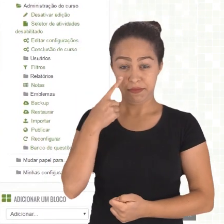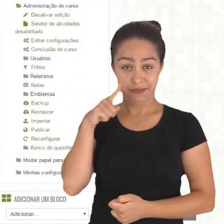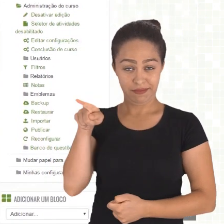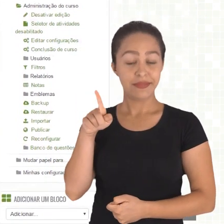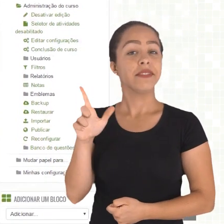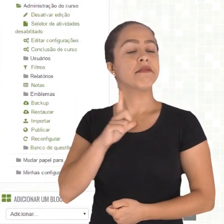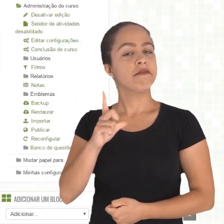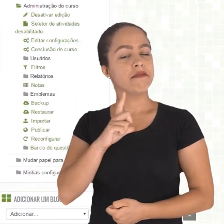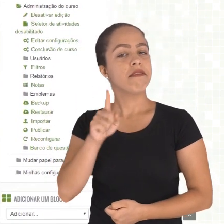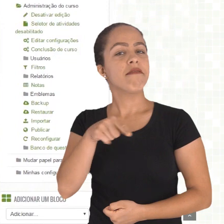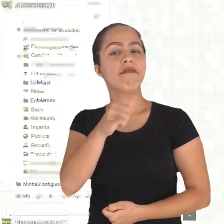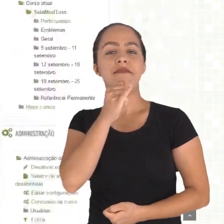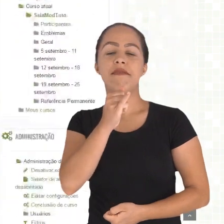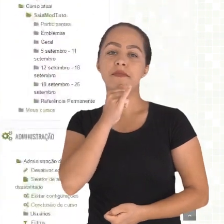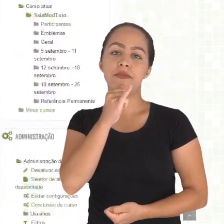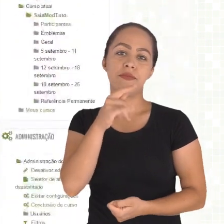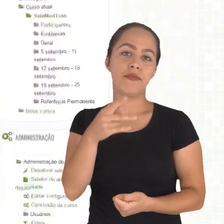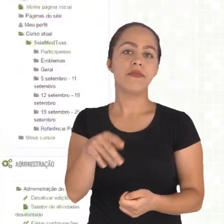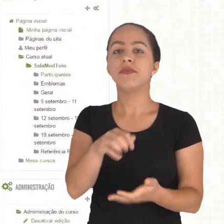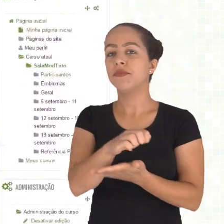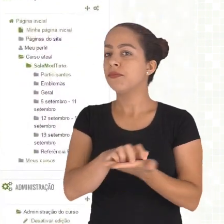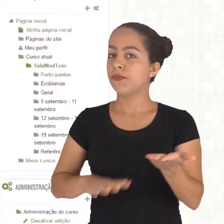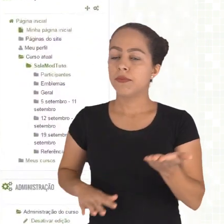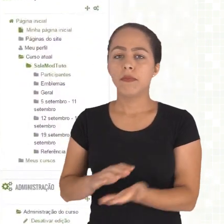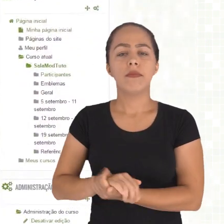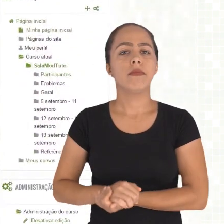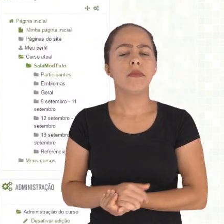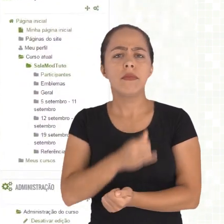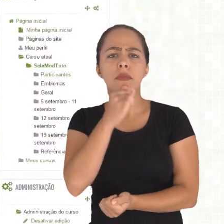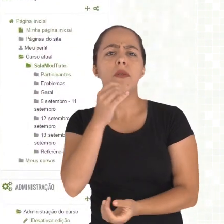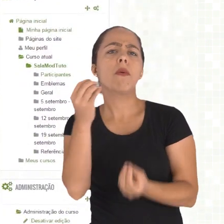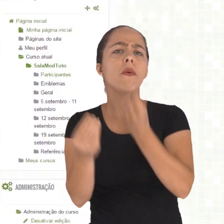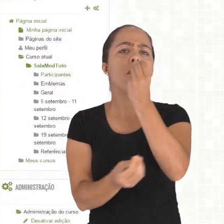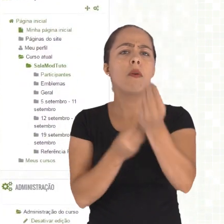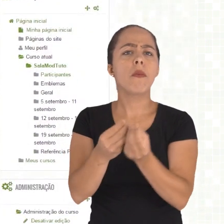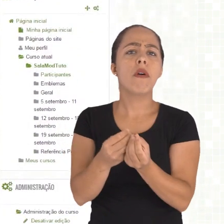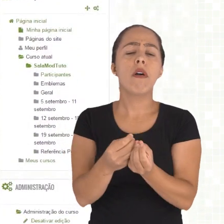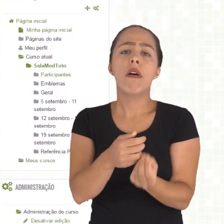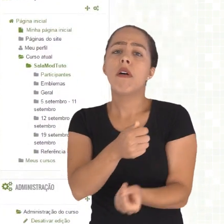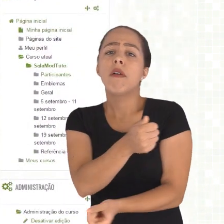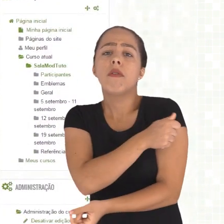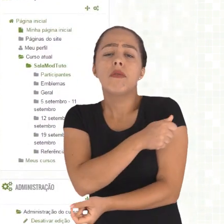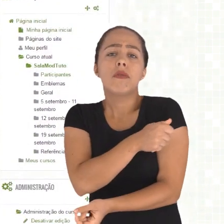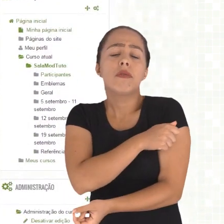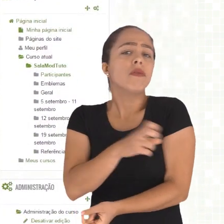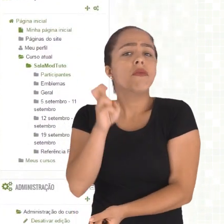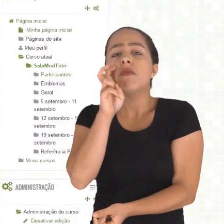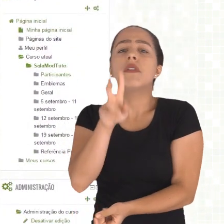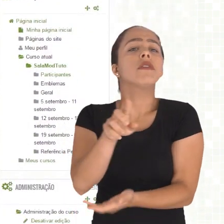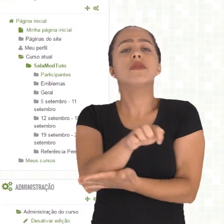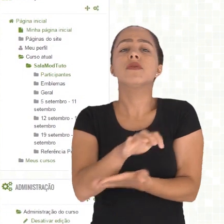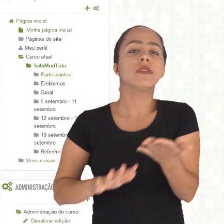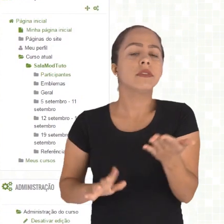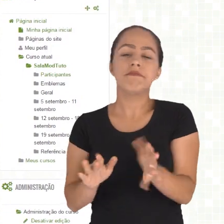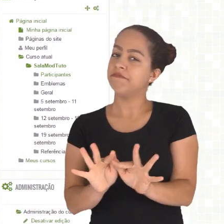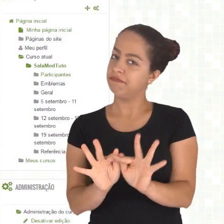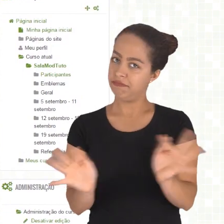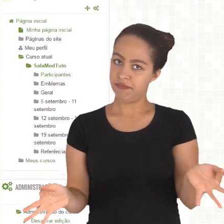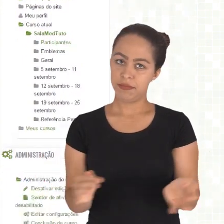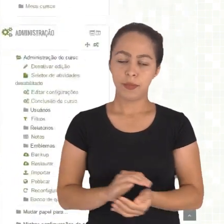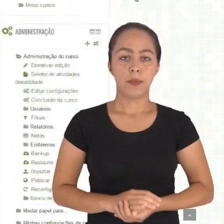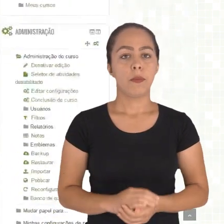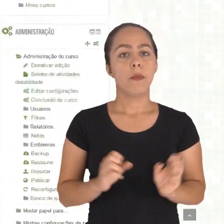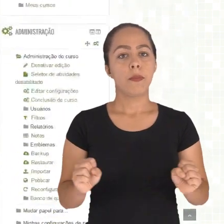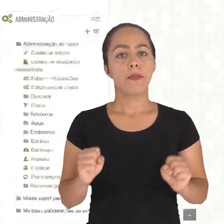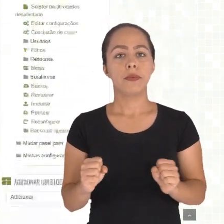Essas são as opções que você tem de edição. Agora se você quiser saber como o aluno vai visualizar essa página é muito simples